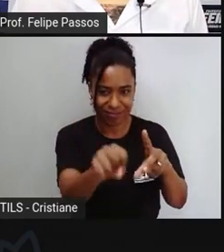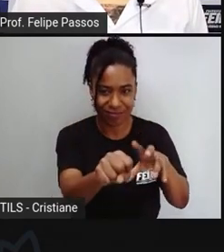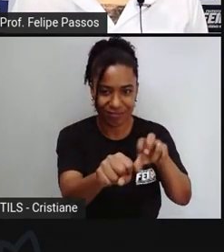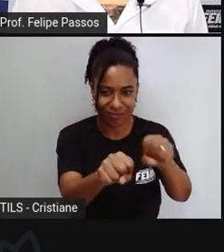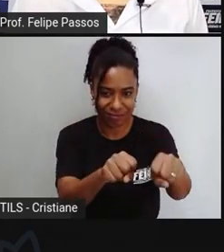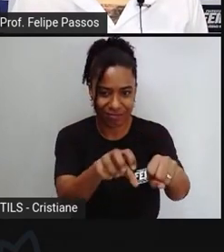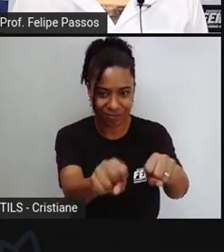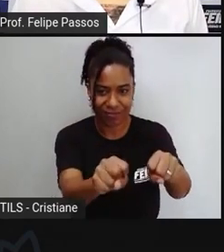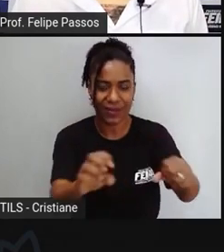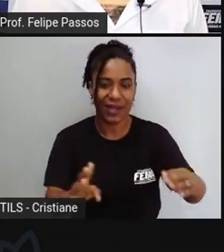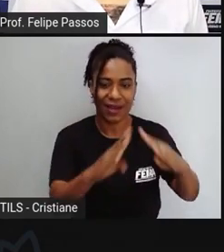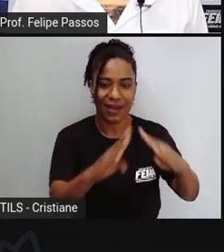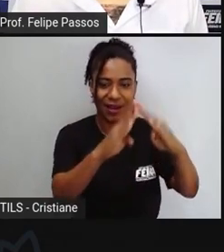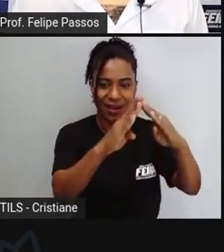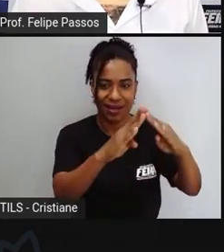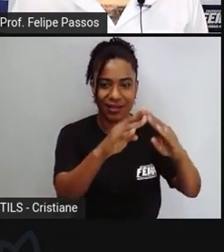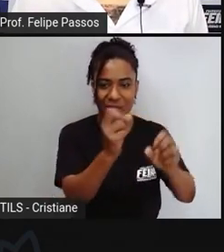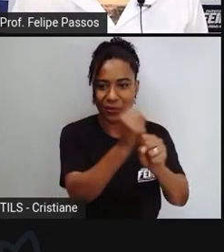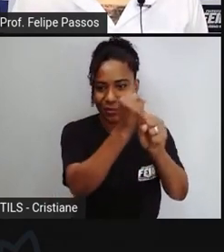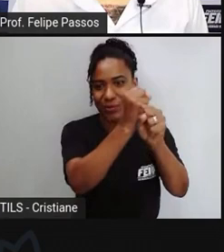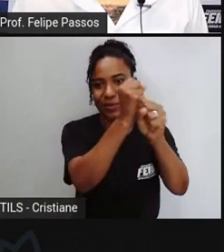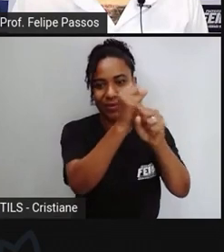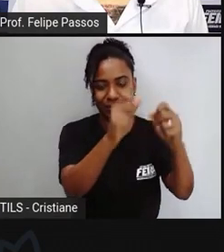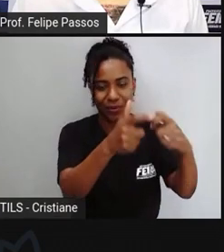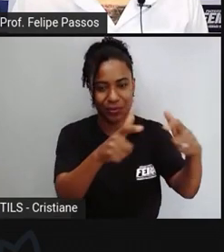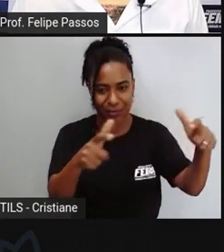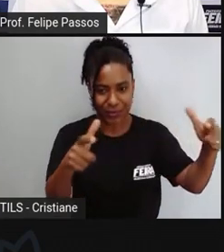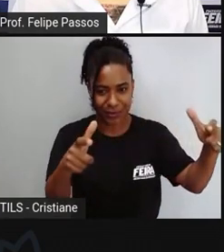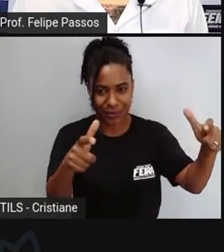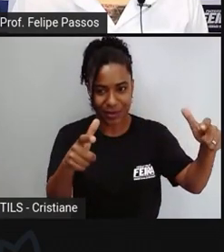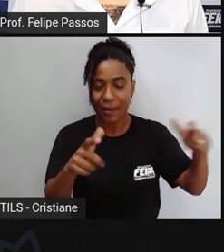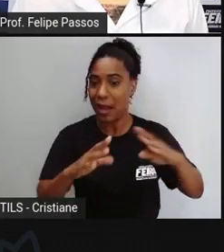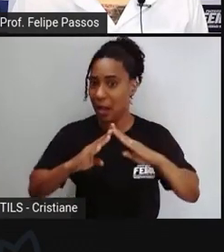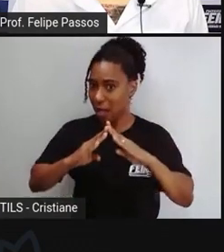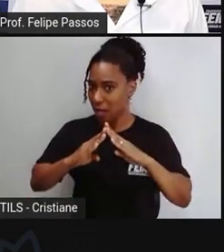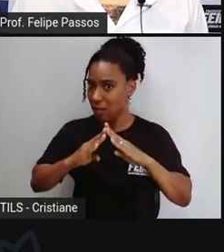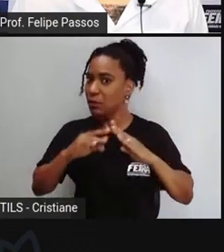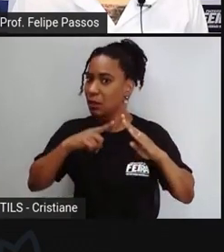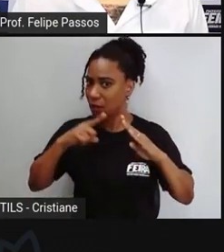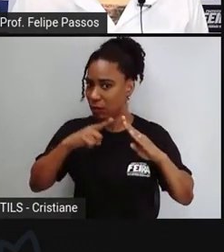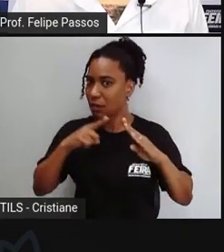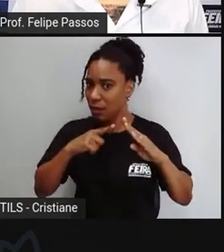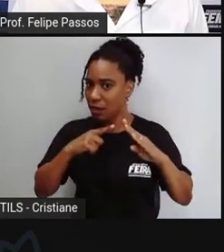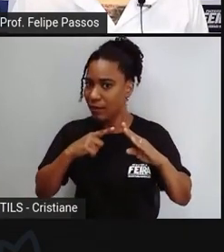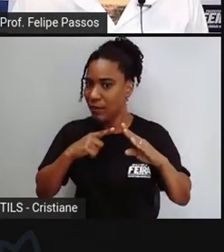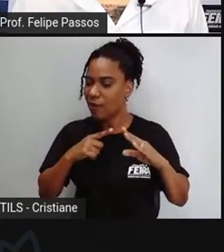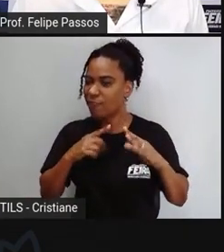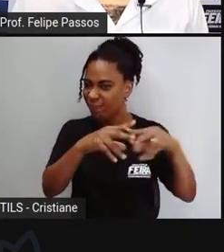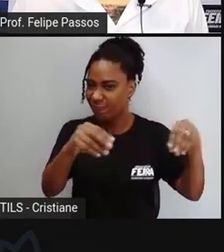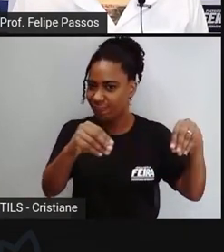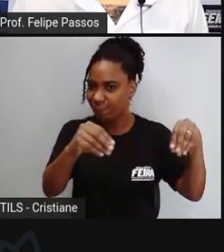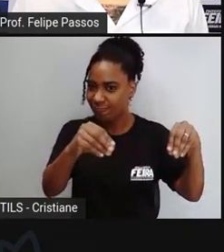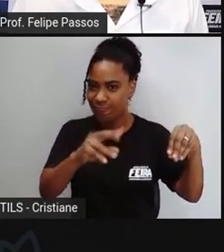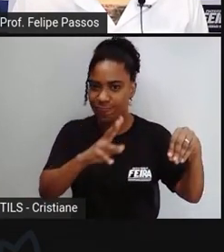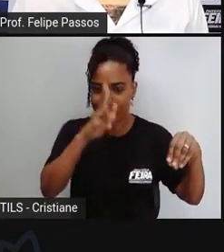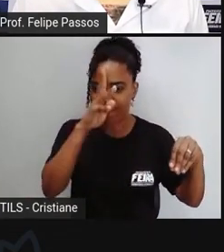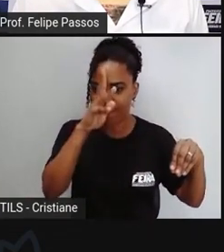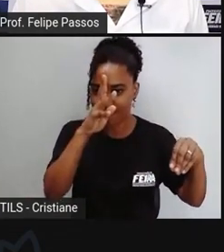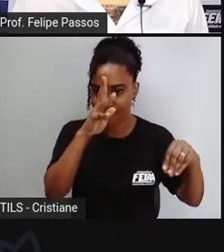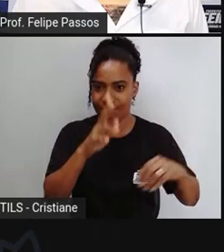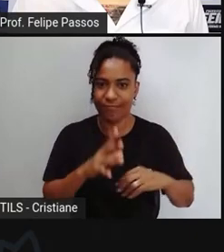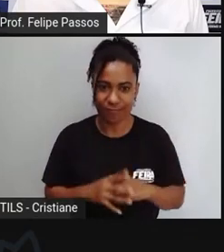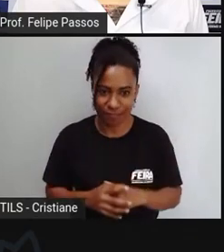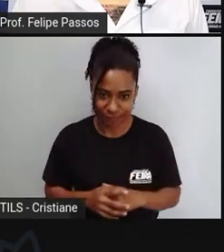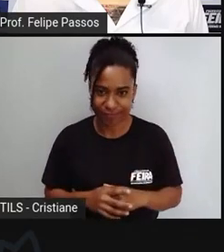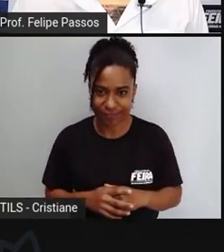na área da lagoa o invasor ele tem da